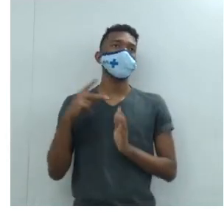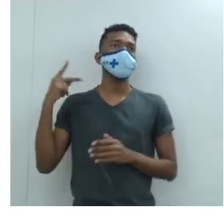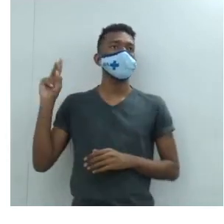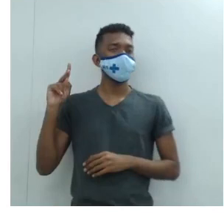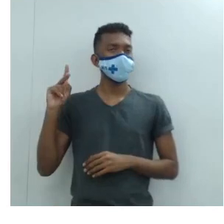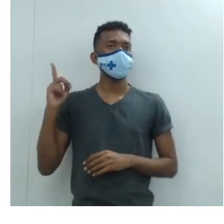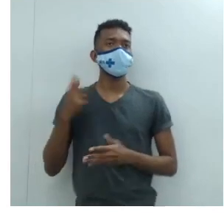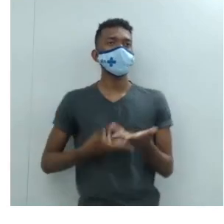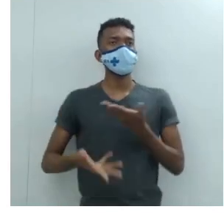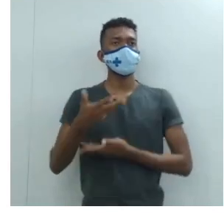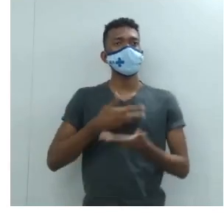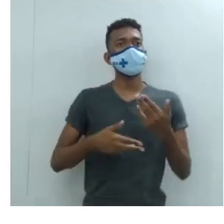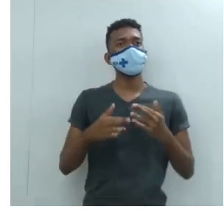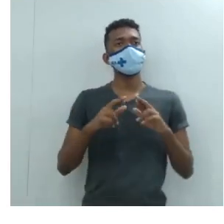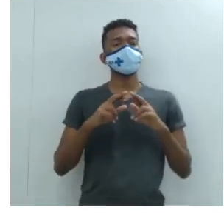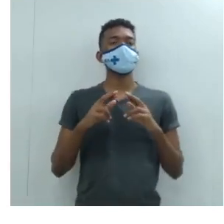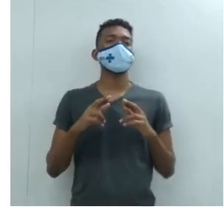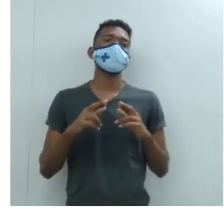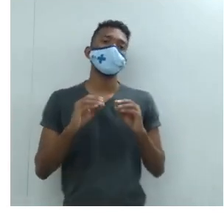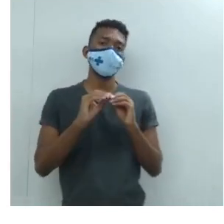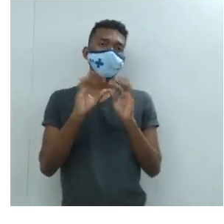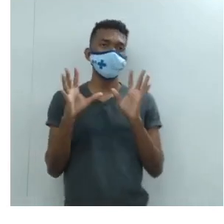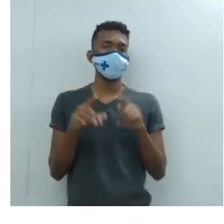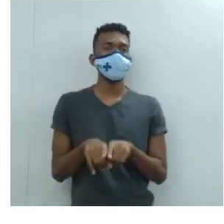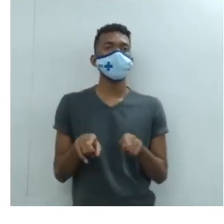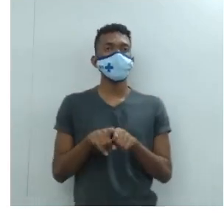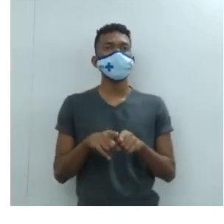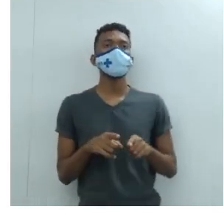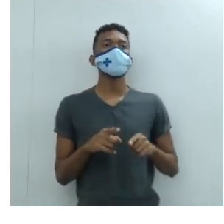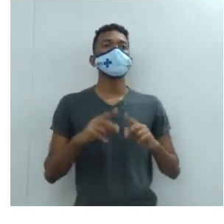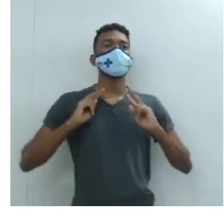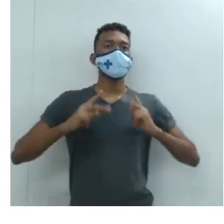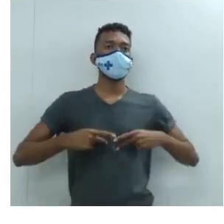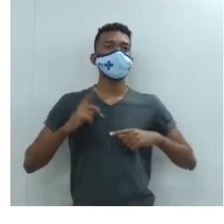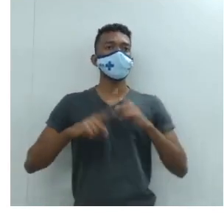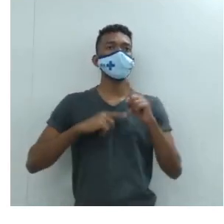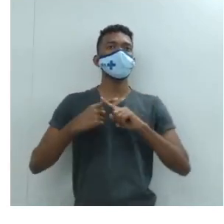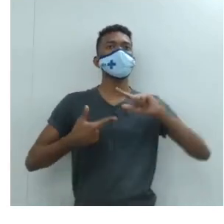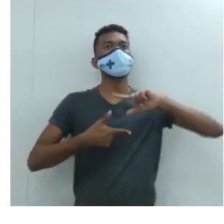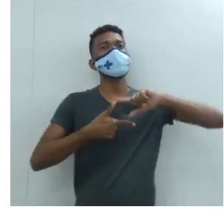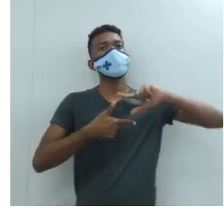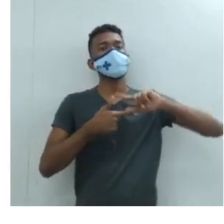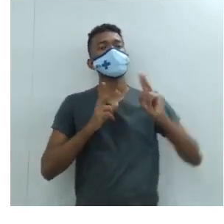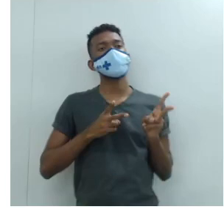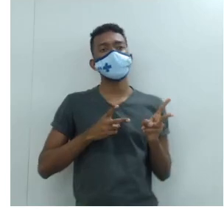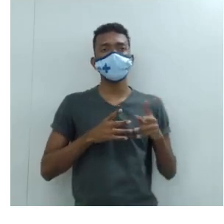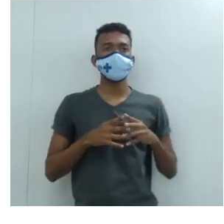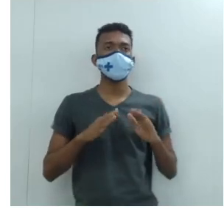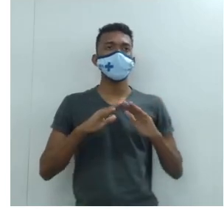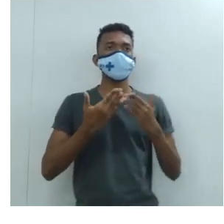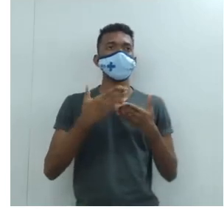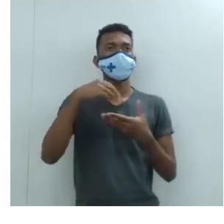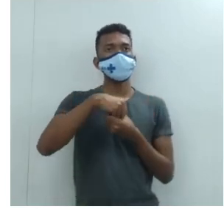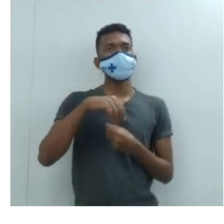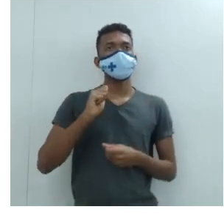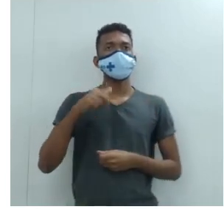Renascimento com o humanismo e o classicismo. Então, Escola de Atenas.